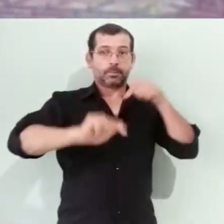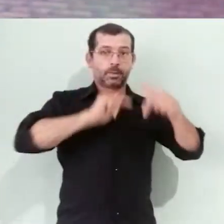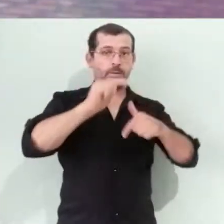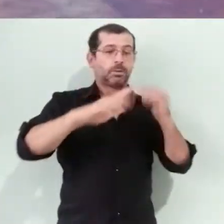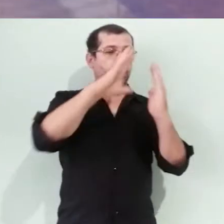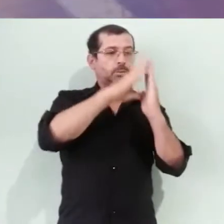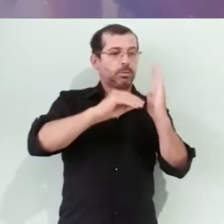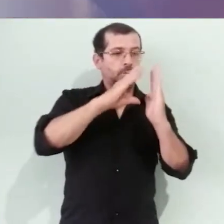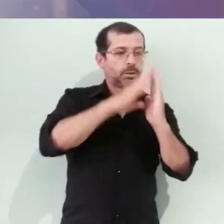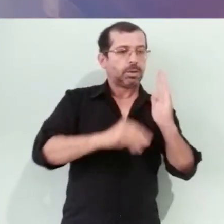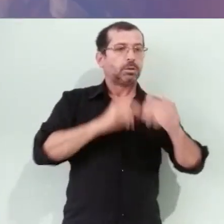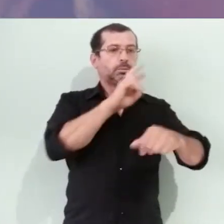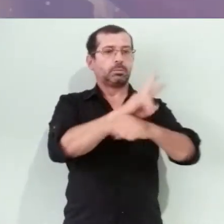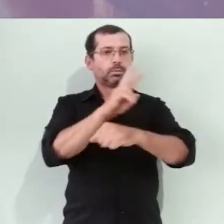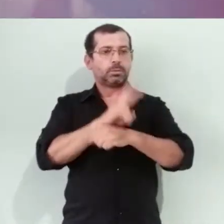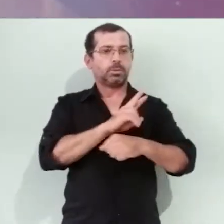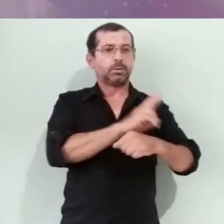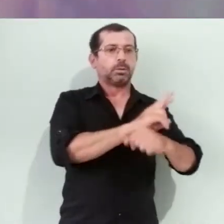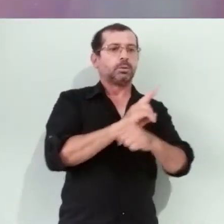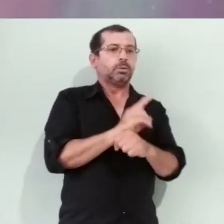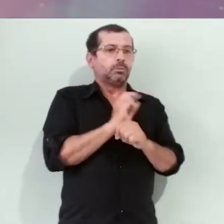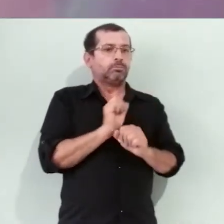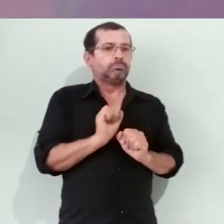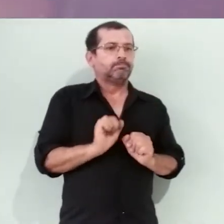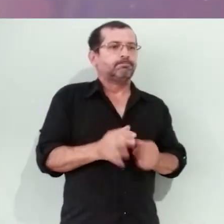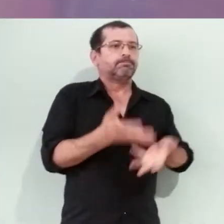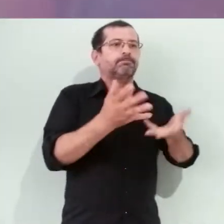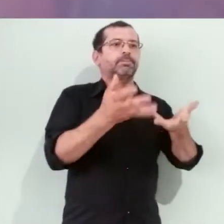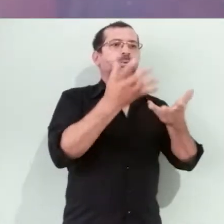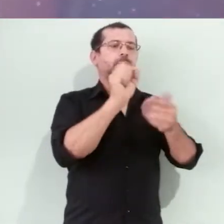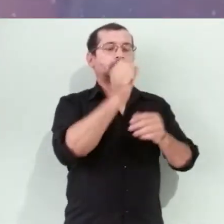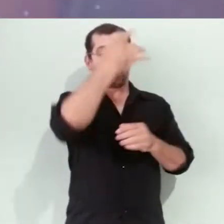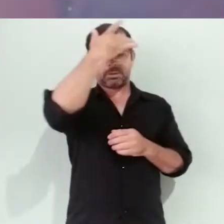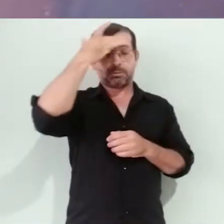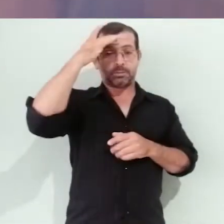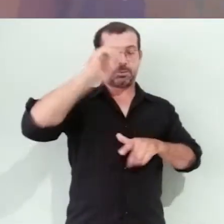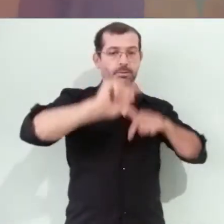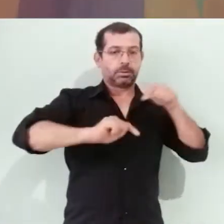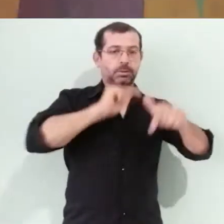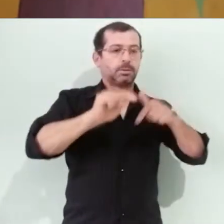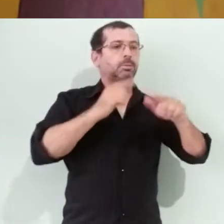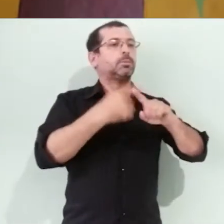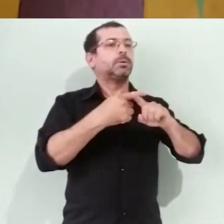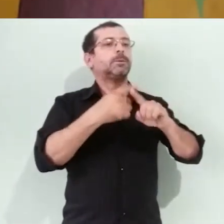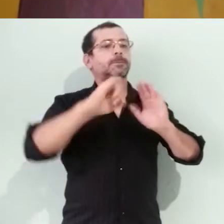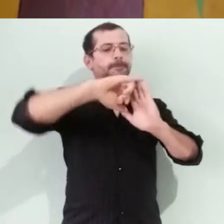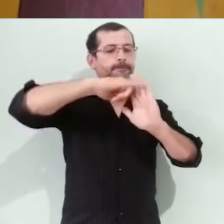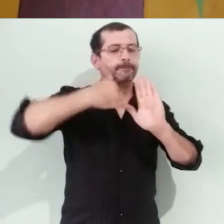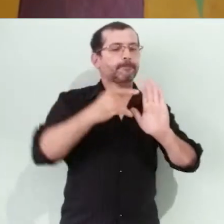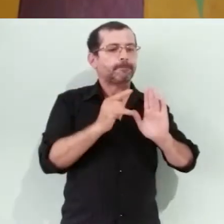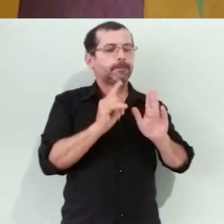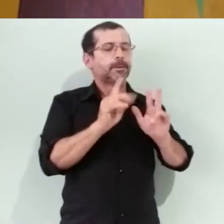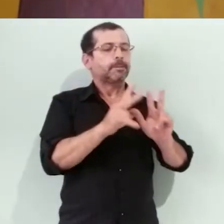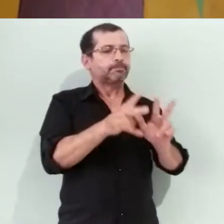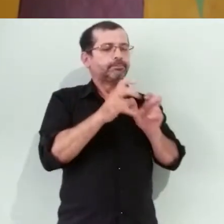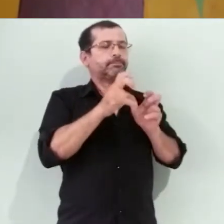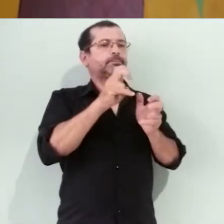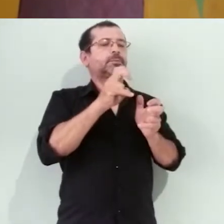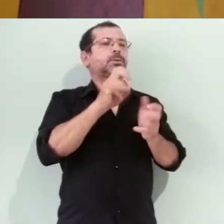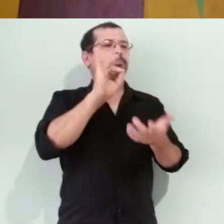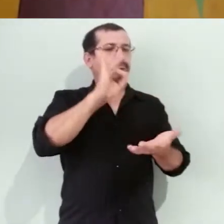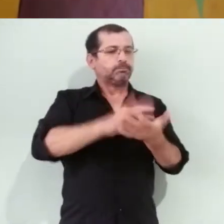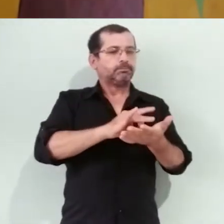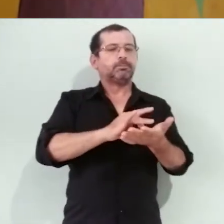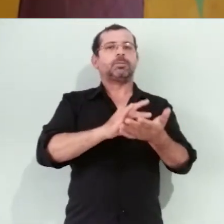protetor dos operários, inspirador de quem trabalha. Pois José é reconhecido, além de esposo de Maria